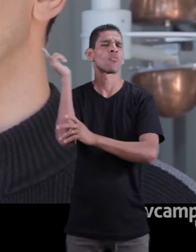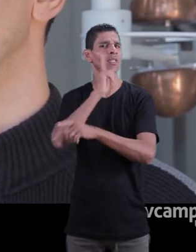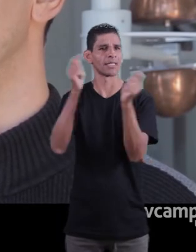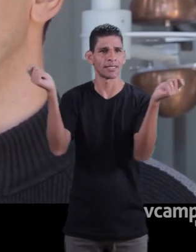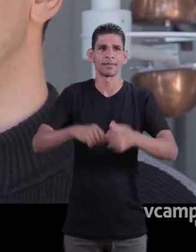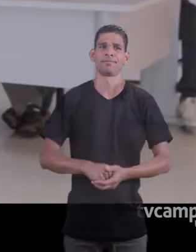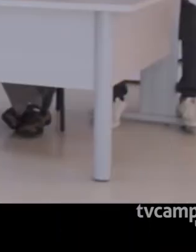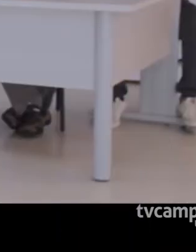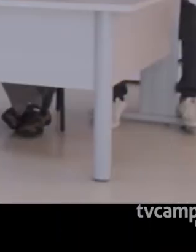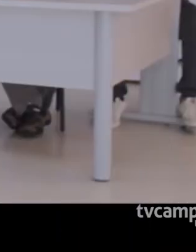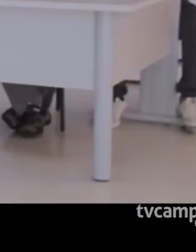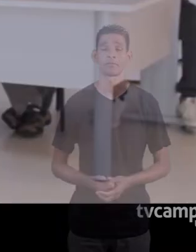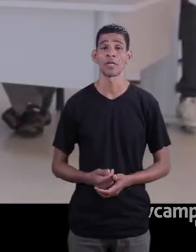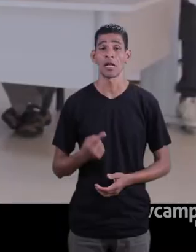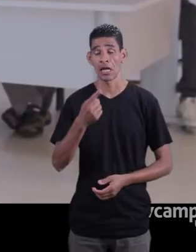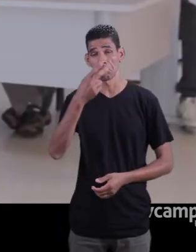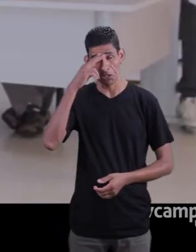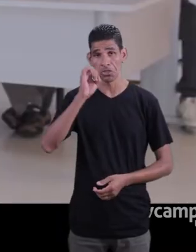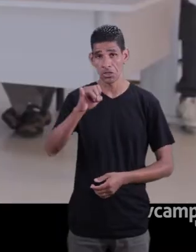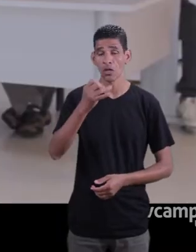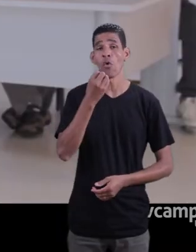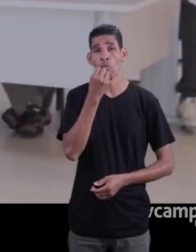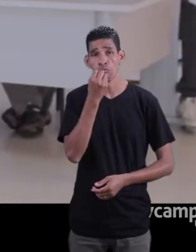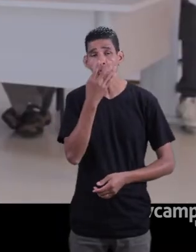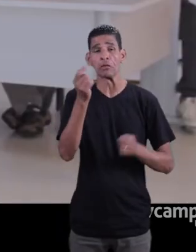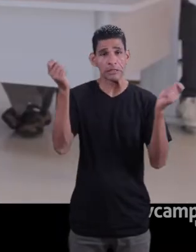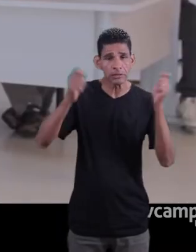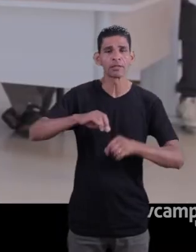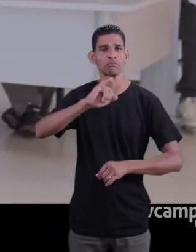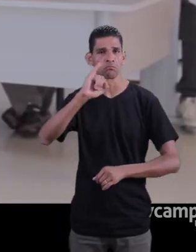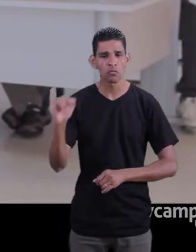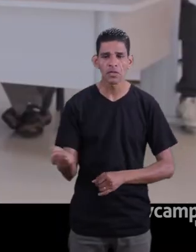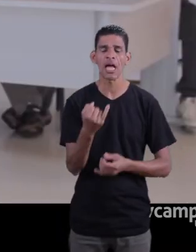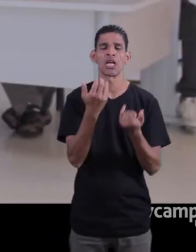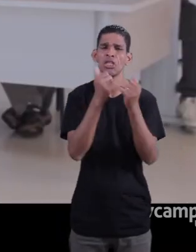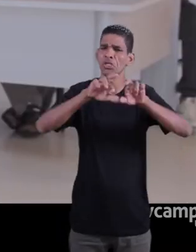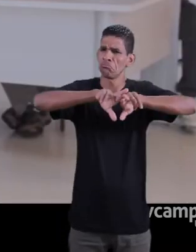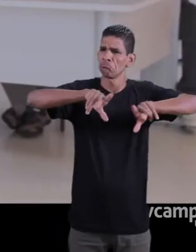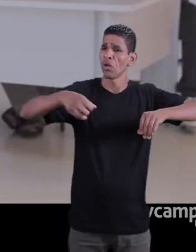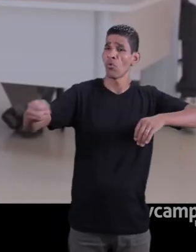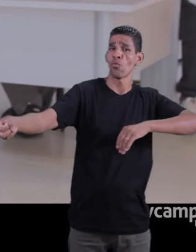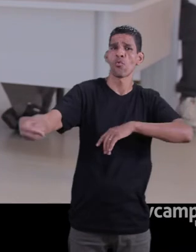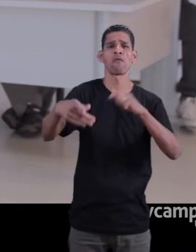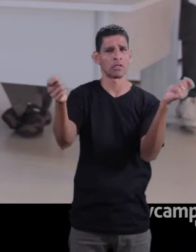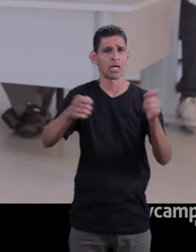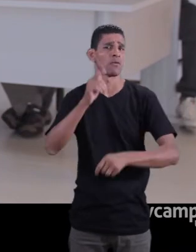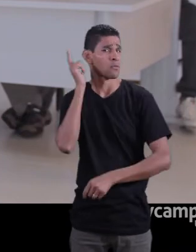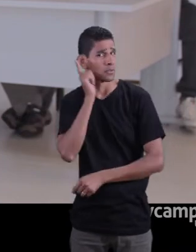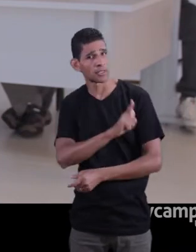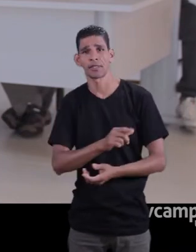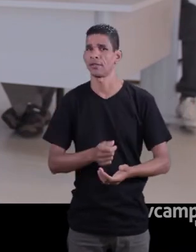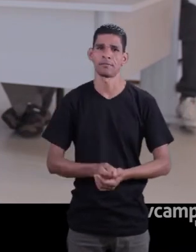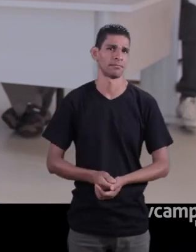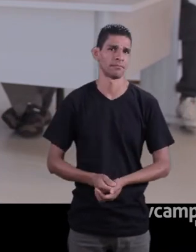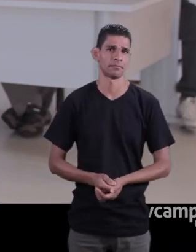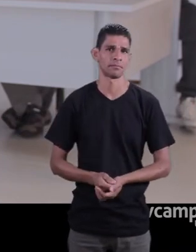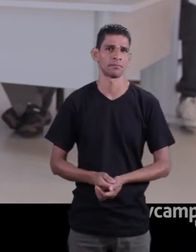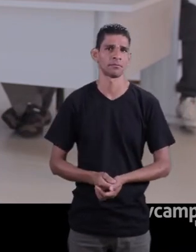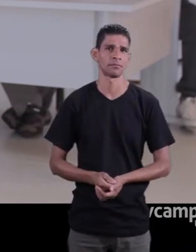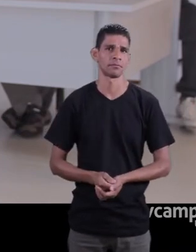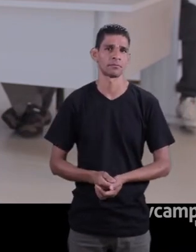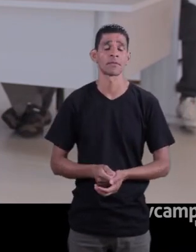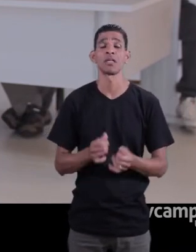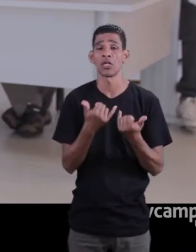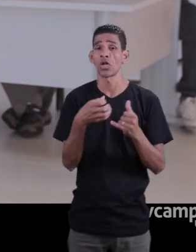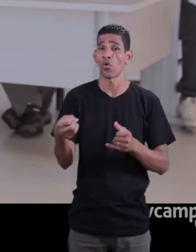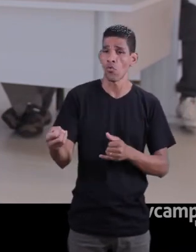países. Assim, como o Haiti tem uma grande potencialidade, tipo, em questão